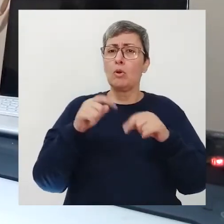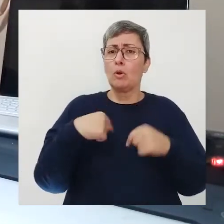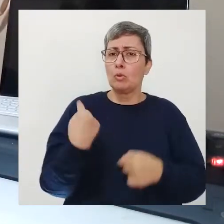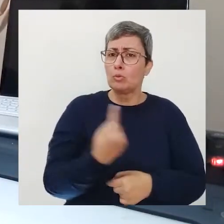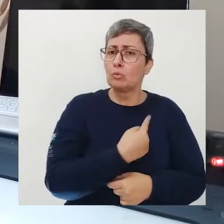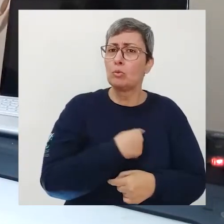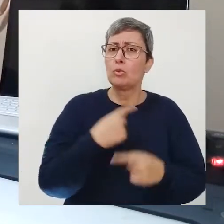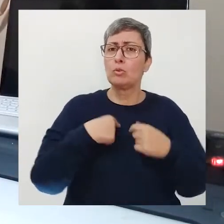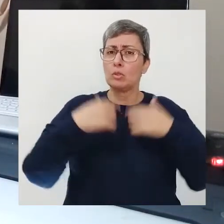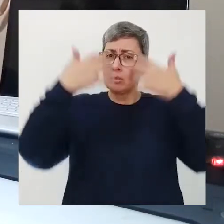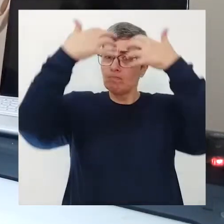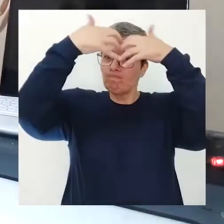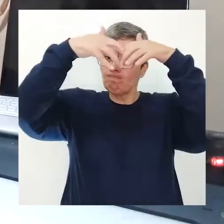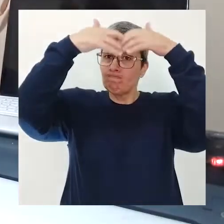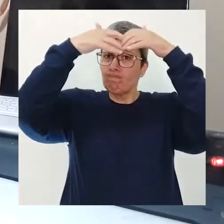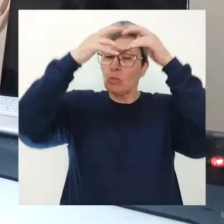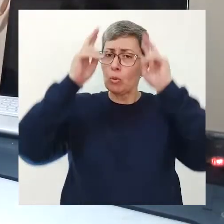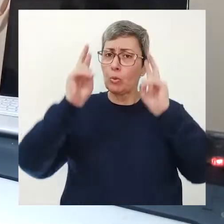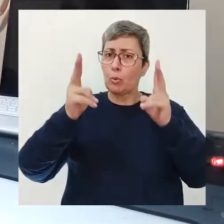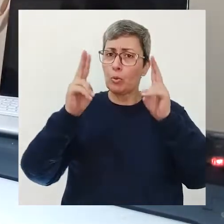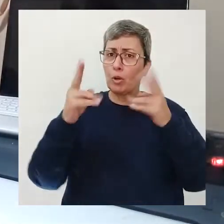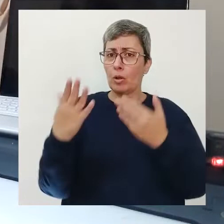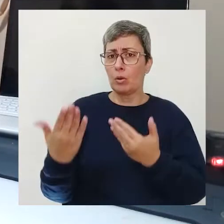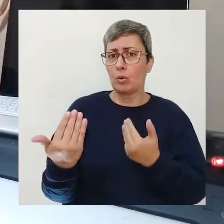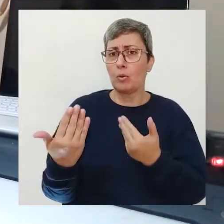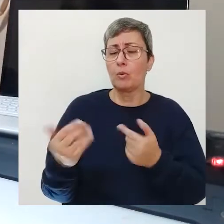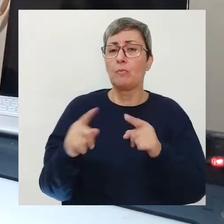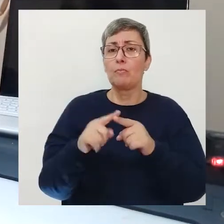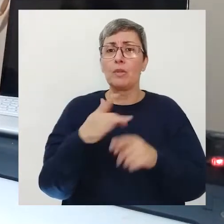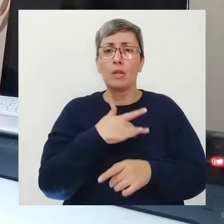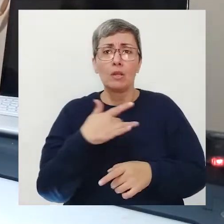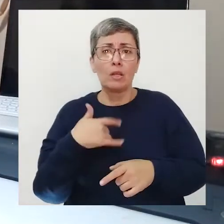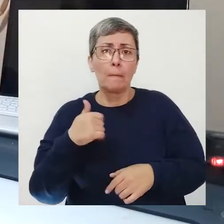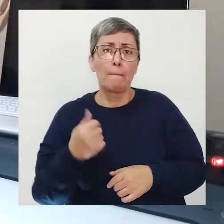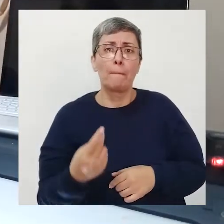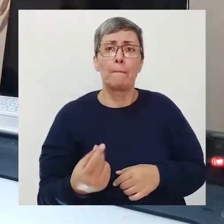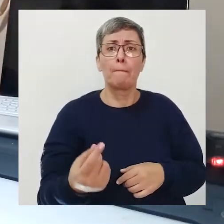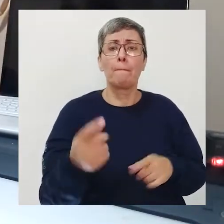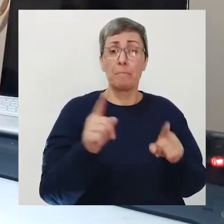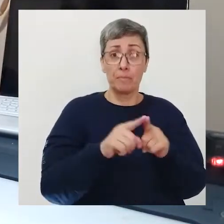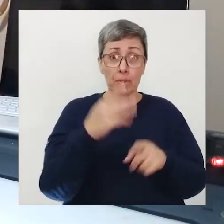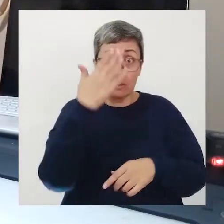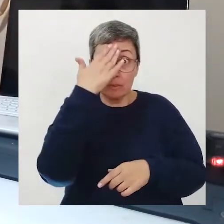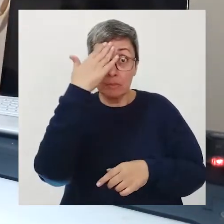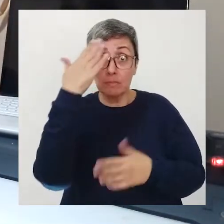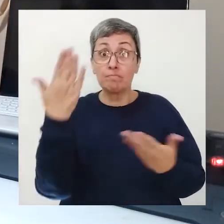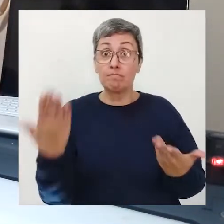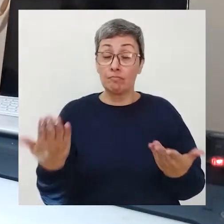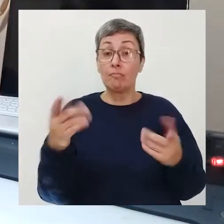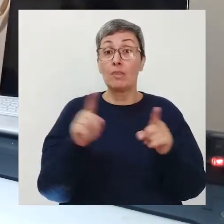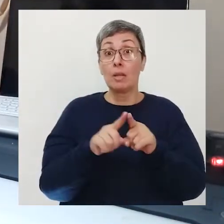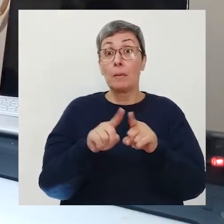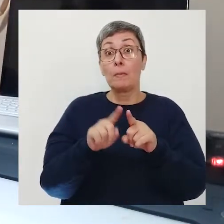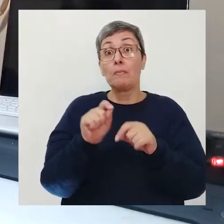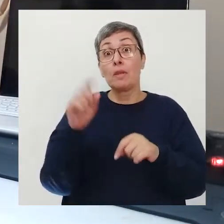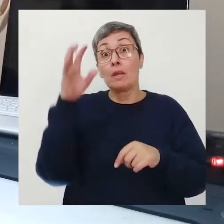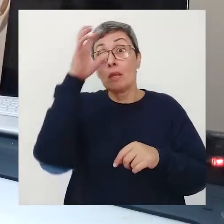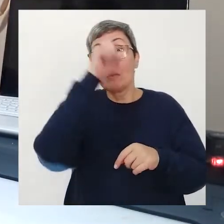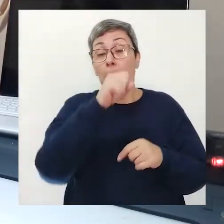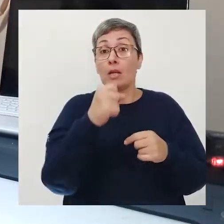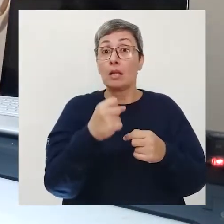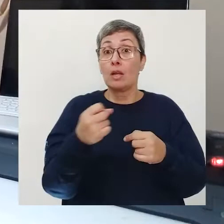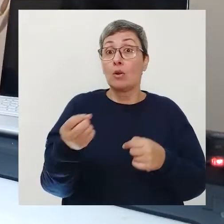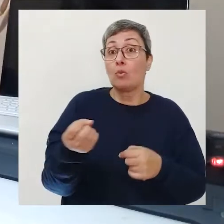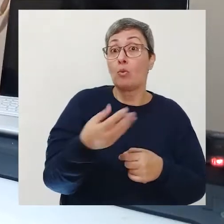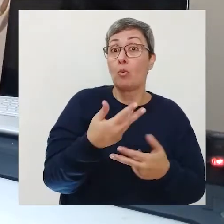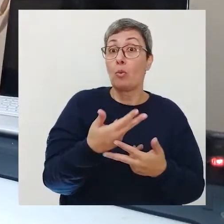atividades diferentes e positivas evidente né estimula novas conexões através de